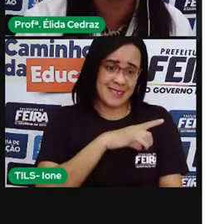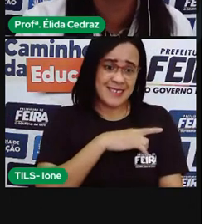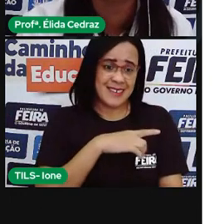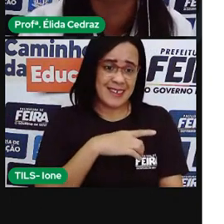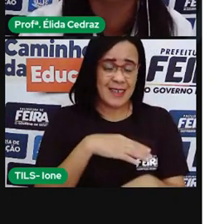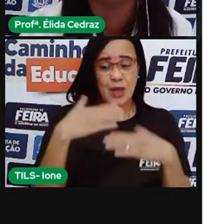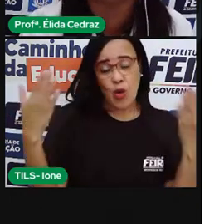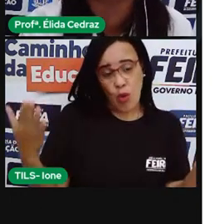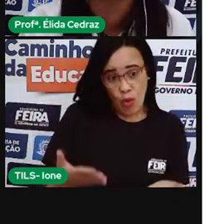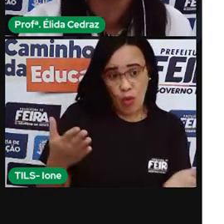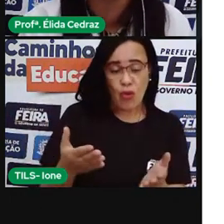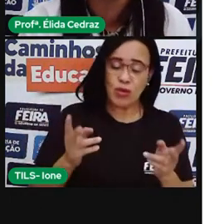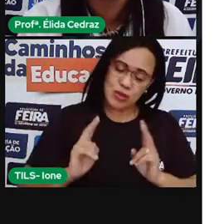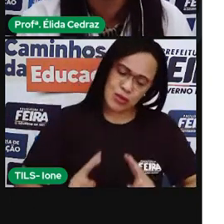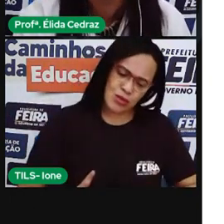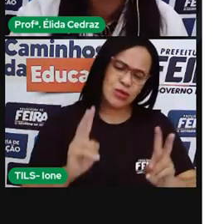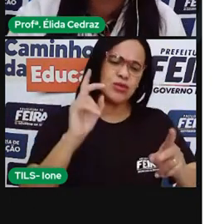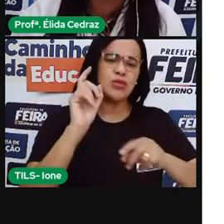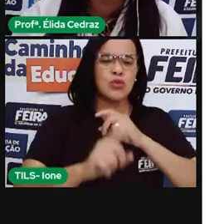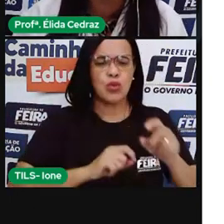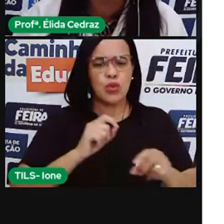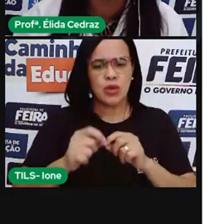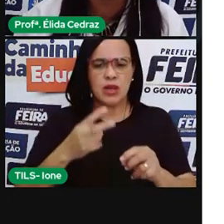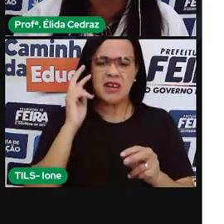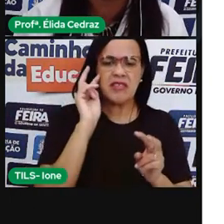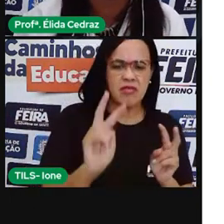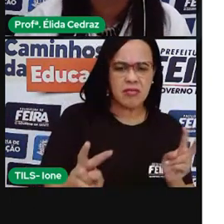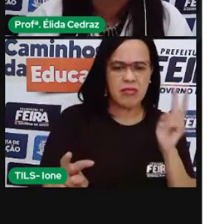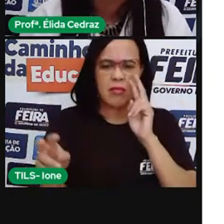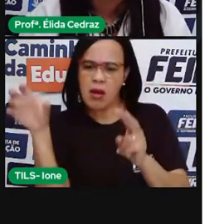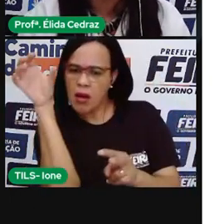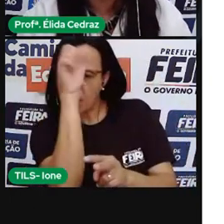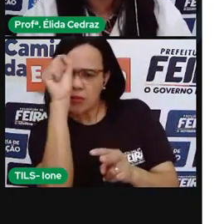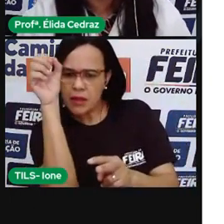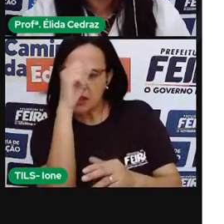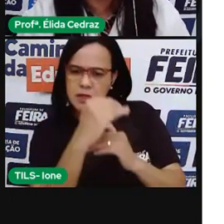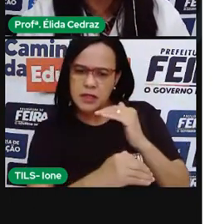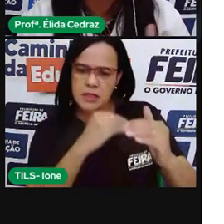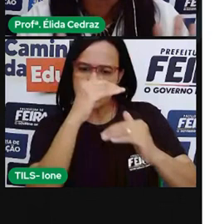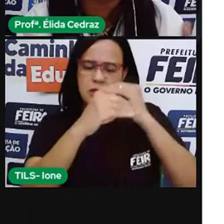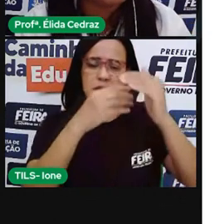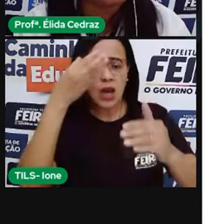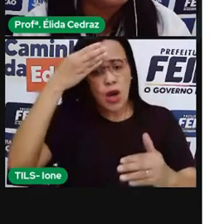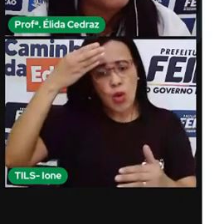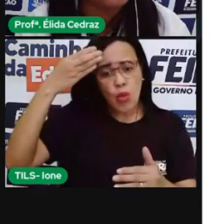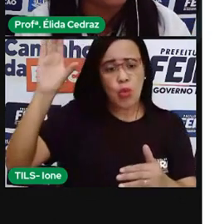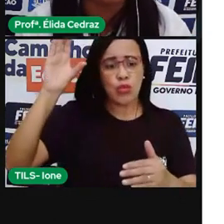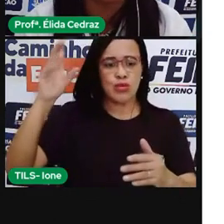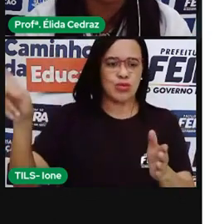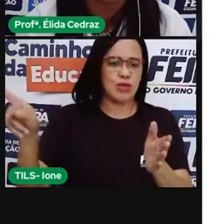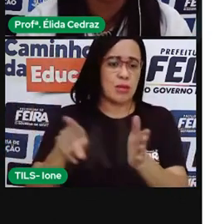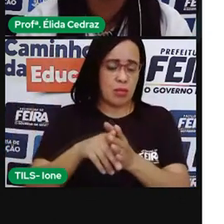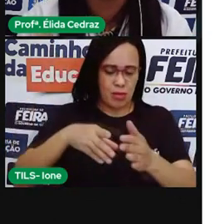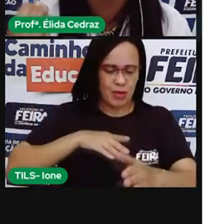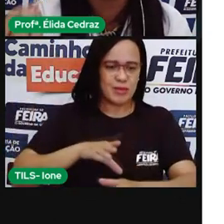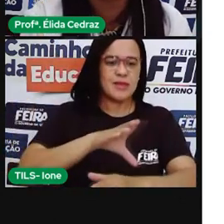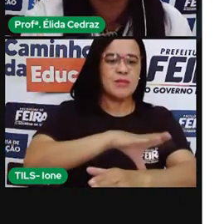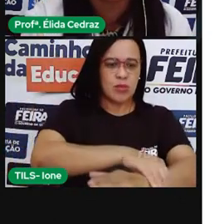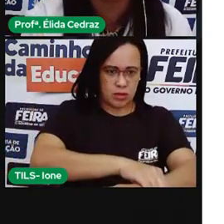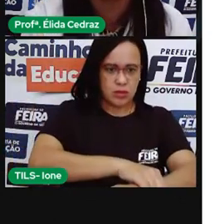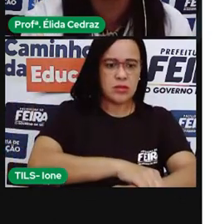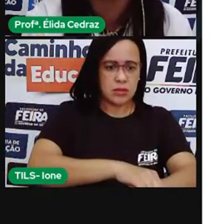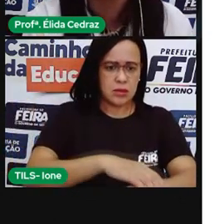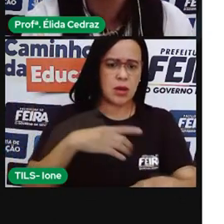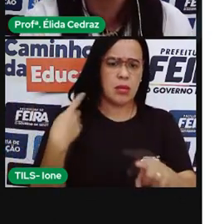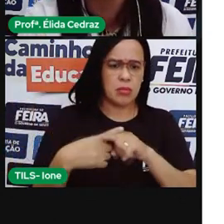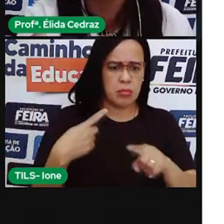preservando e vivenciando essa cultura. Gratos a esse pessoal da Europa que chegou trazendo